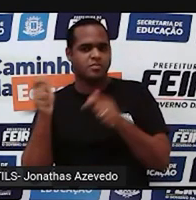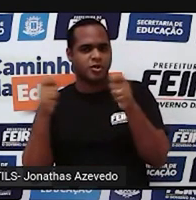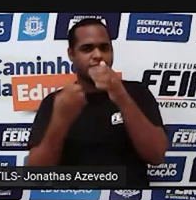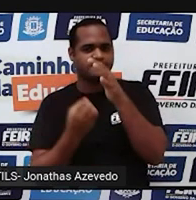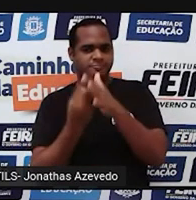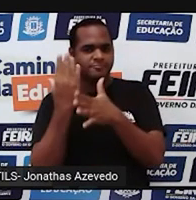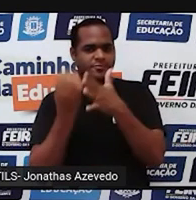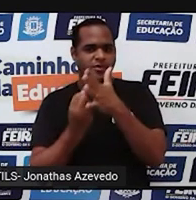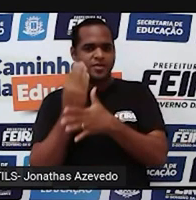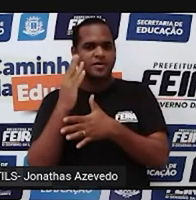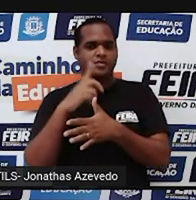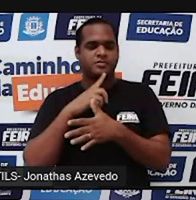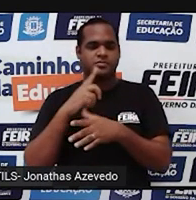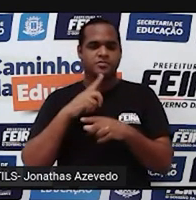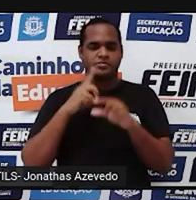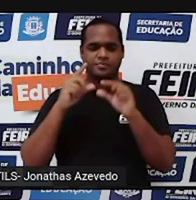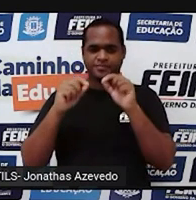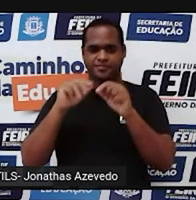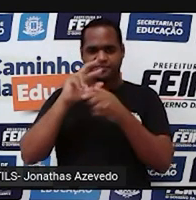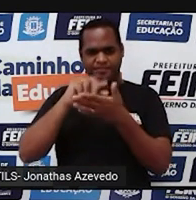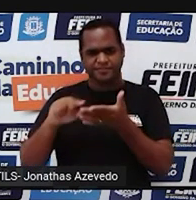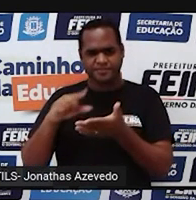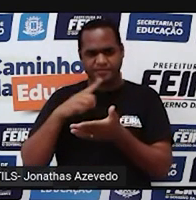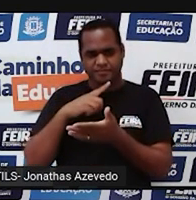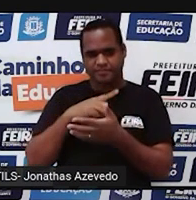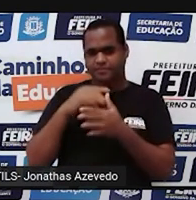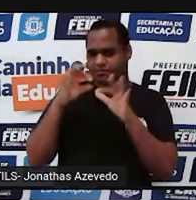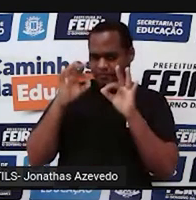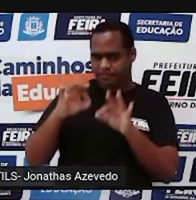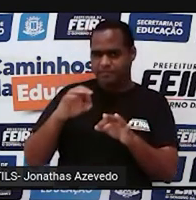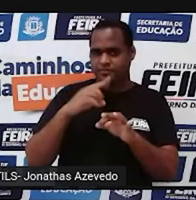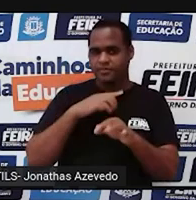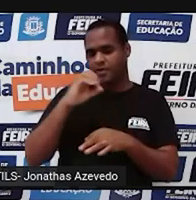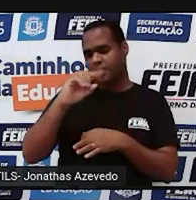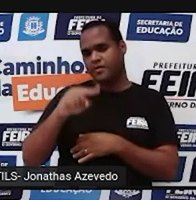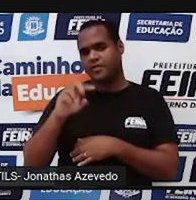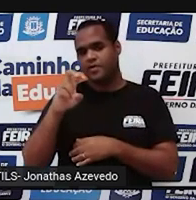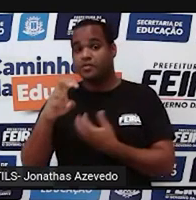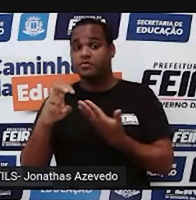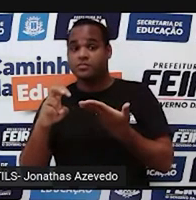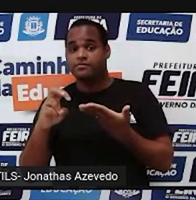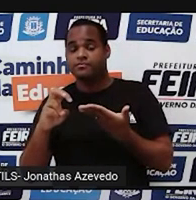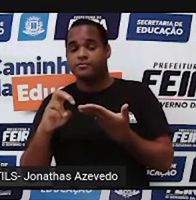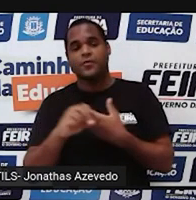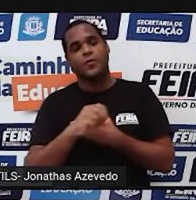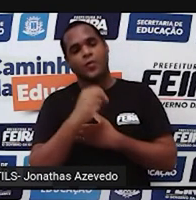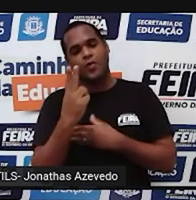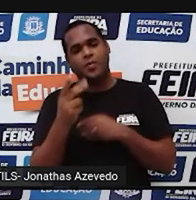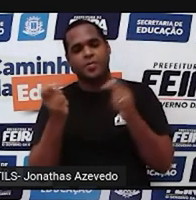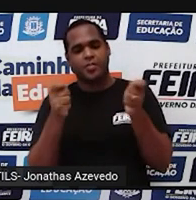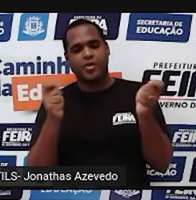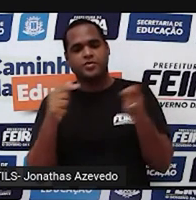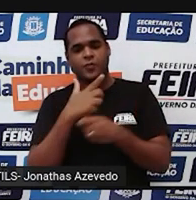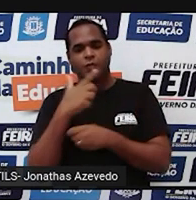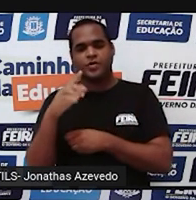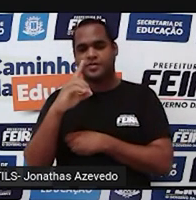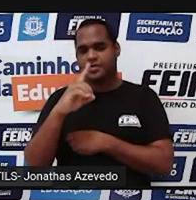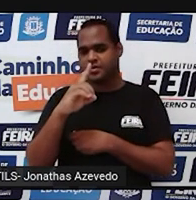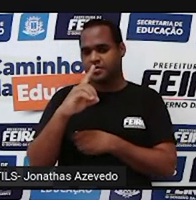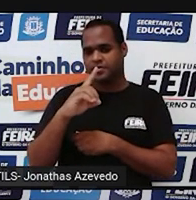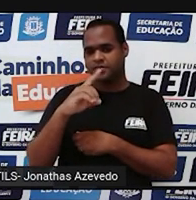aparecer decimais exatos, como esse, 0,5, ou pode aparecer dízimas